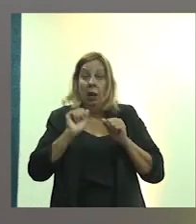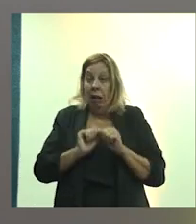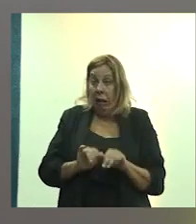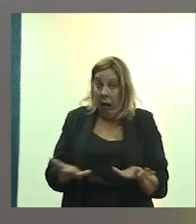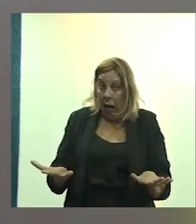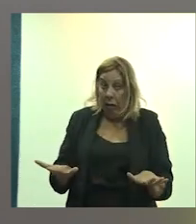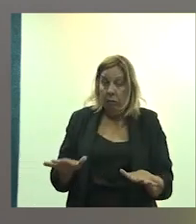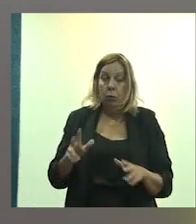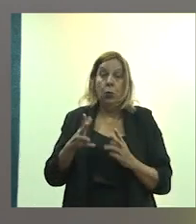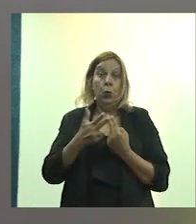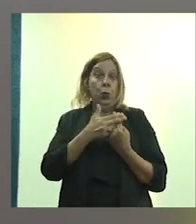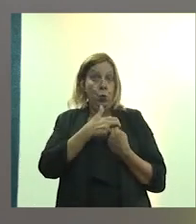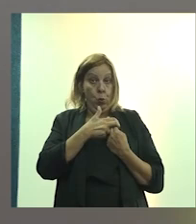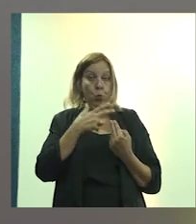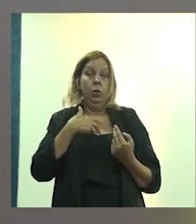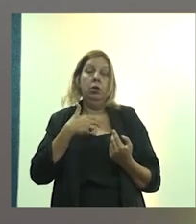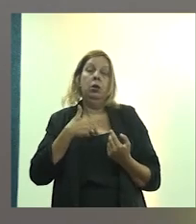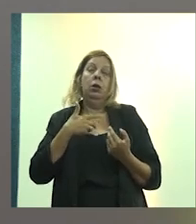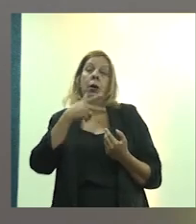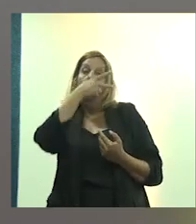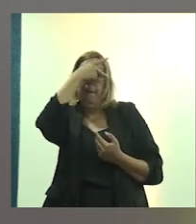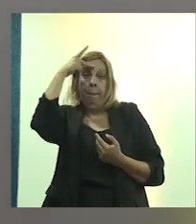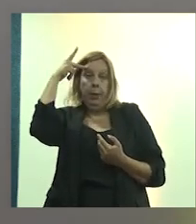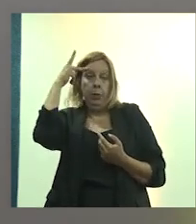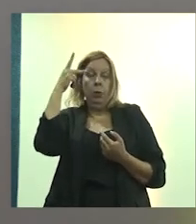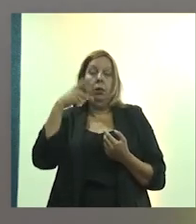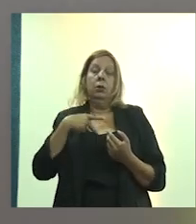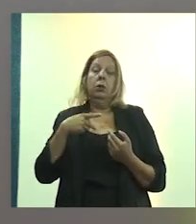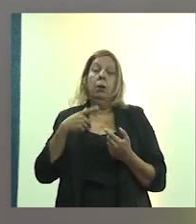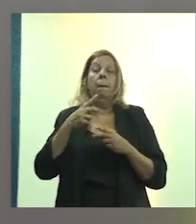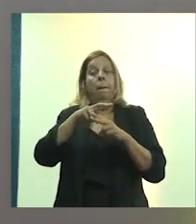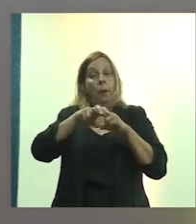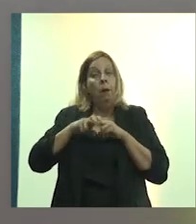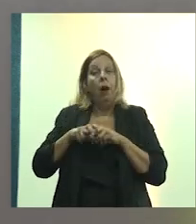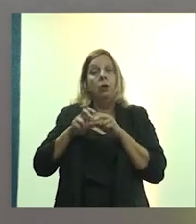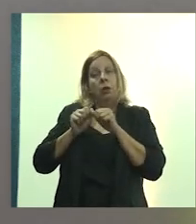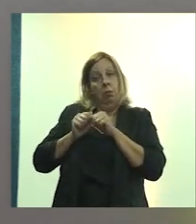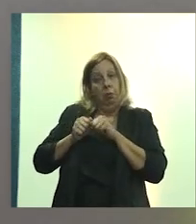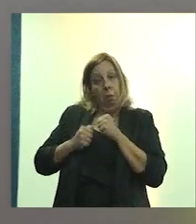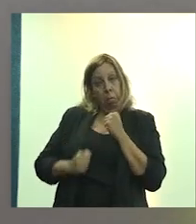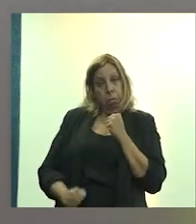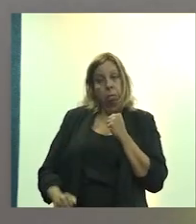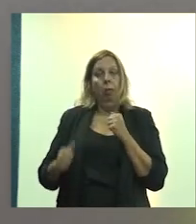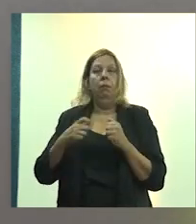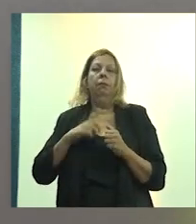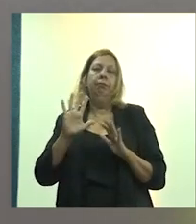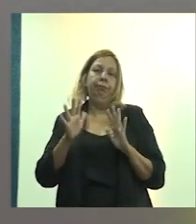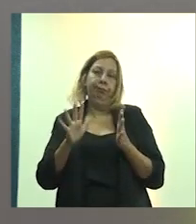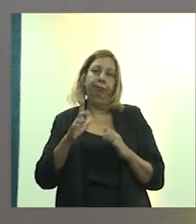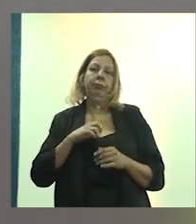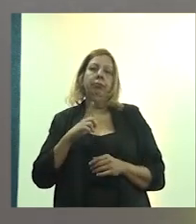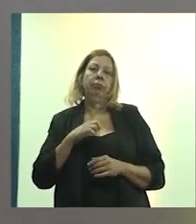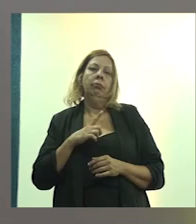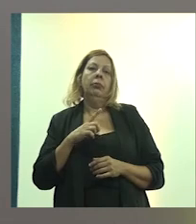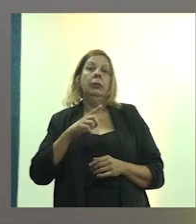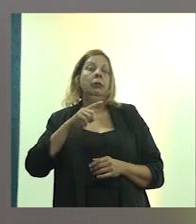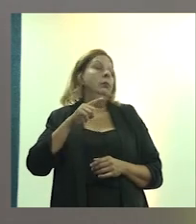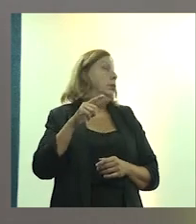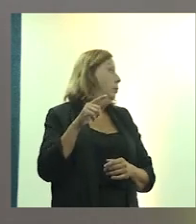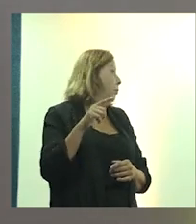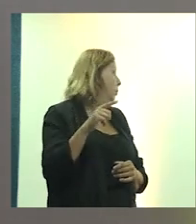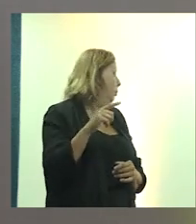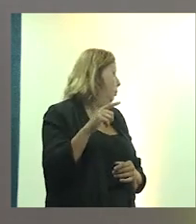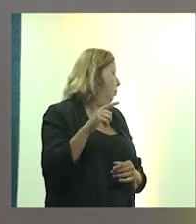são 140 milhões, dados de 2011. E a prevenção é uma coisa